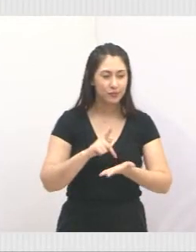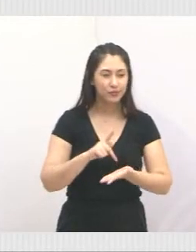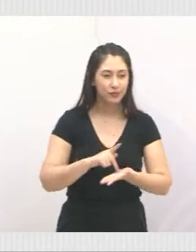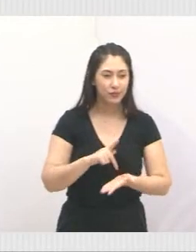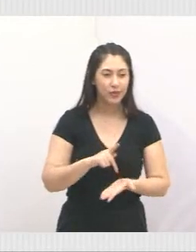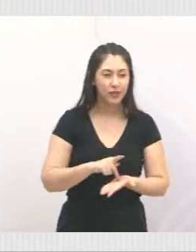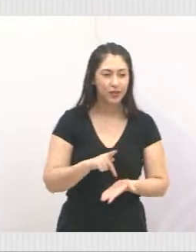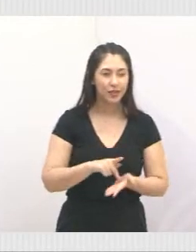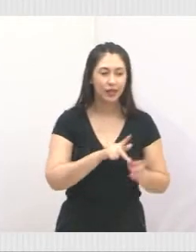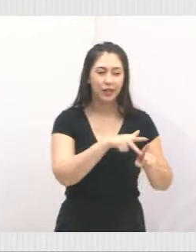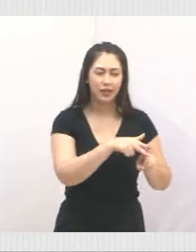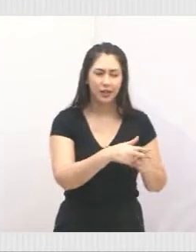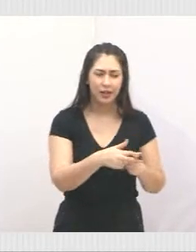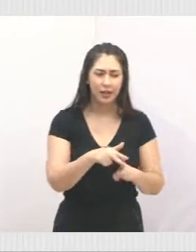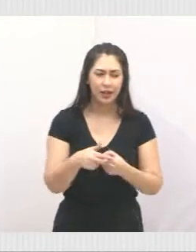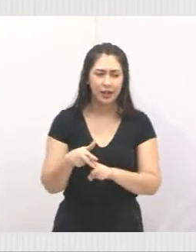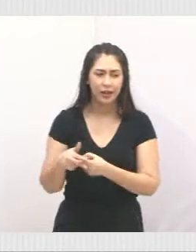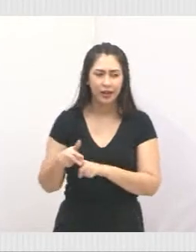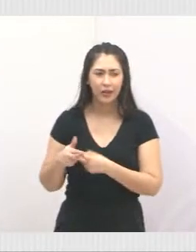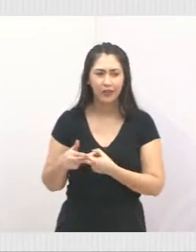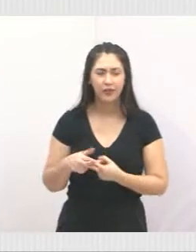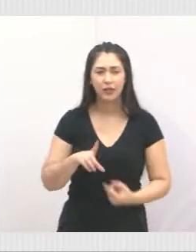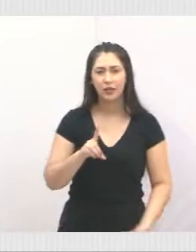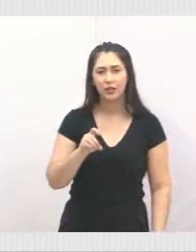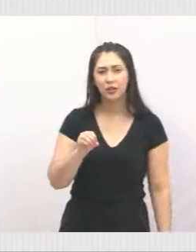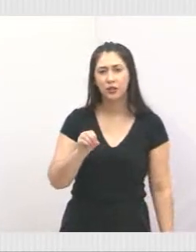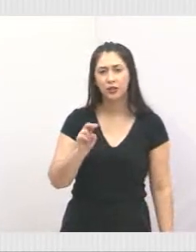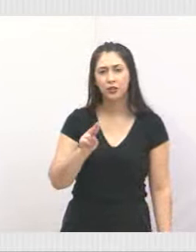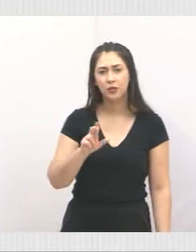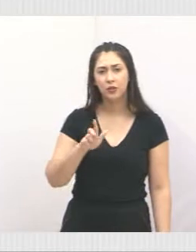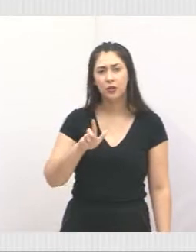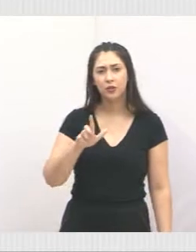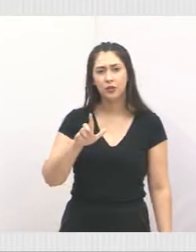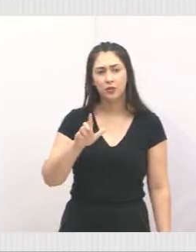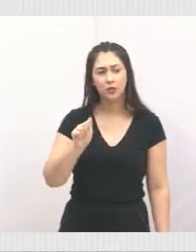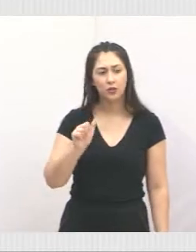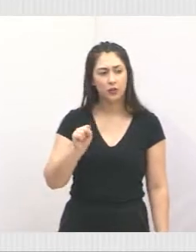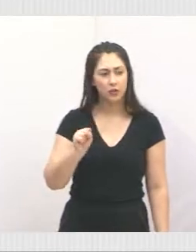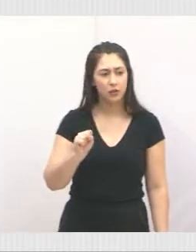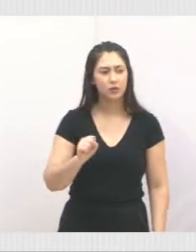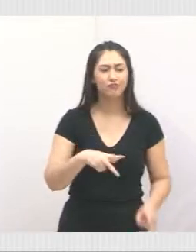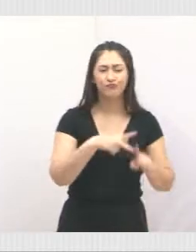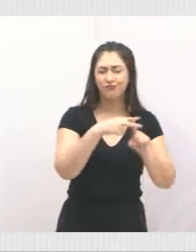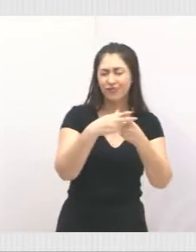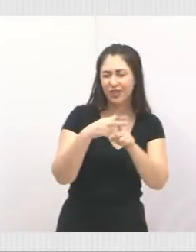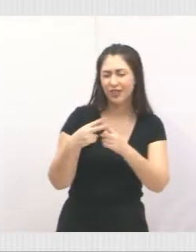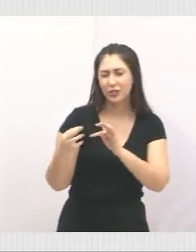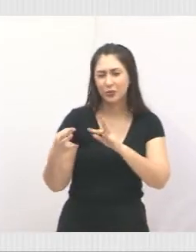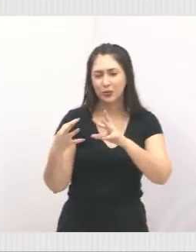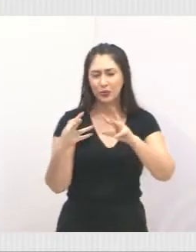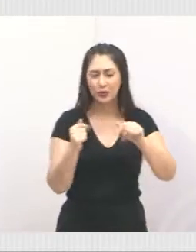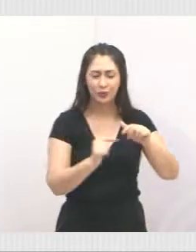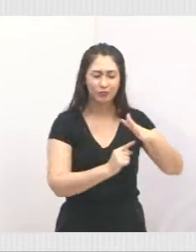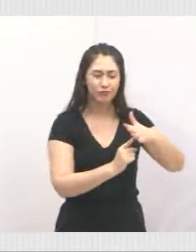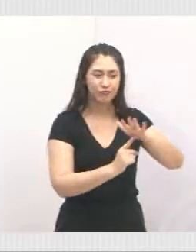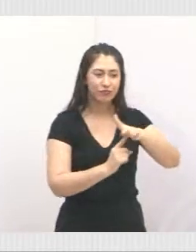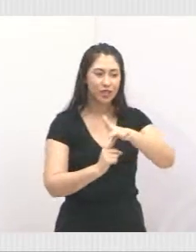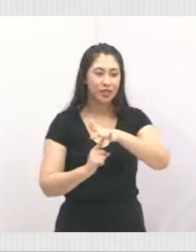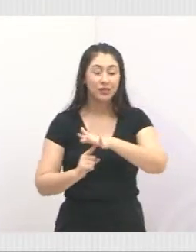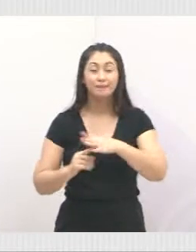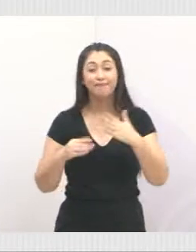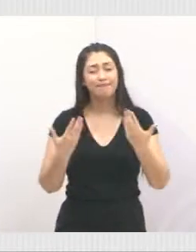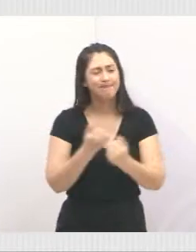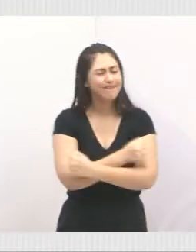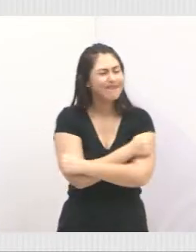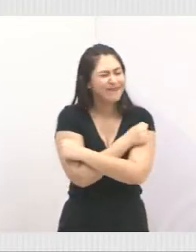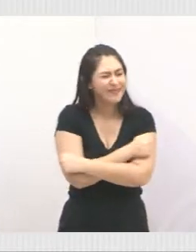reforma das praças, o Douglas, né? Que está fazendo a reforma de todas as praças. Então, Douglas, um